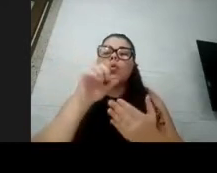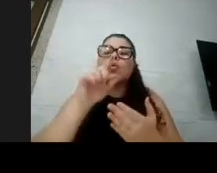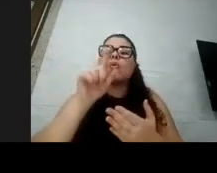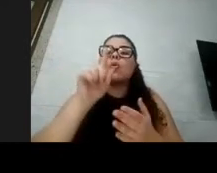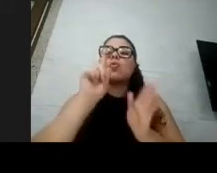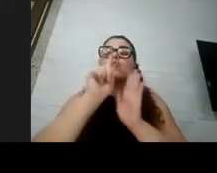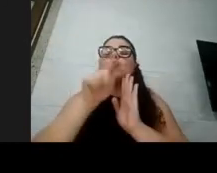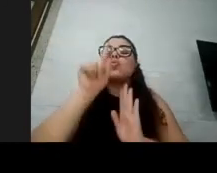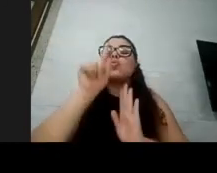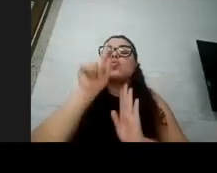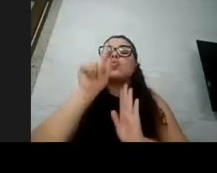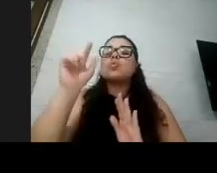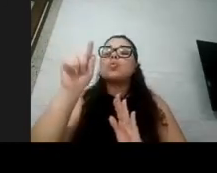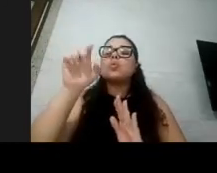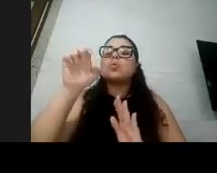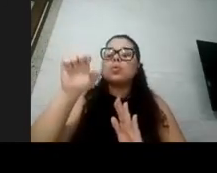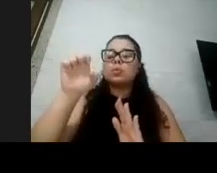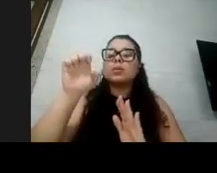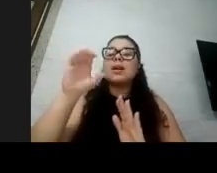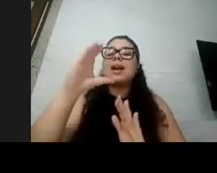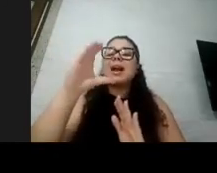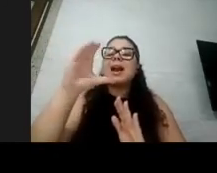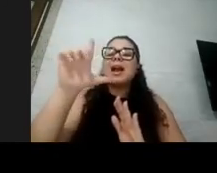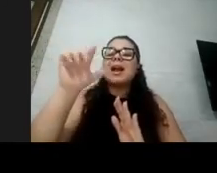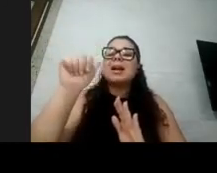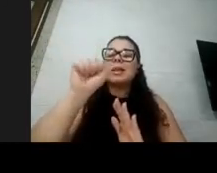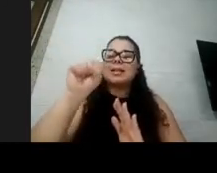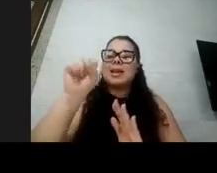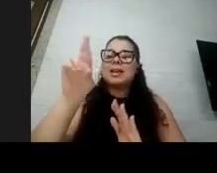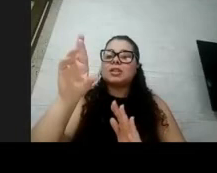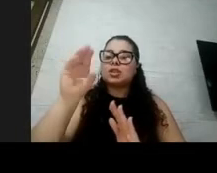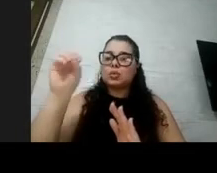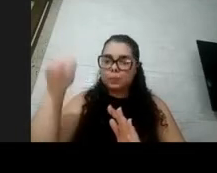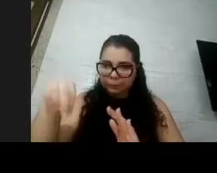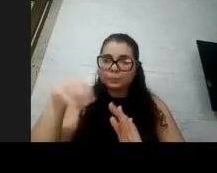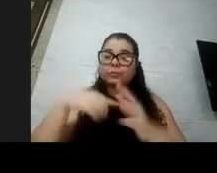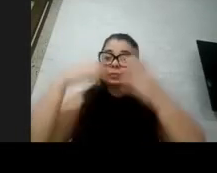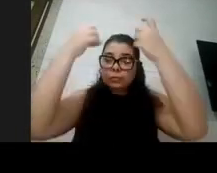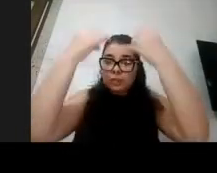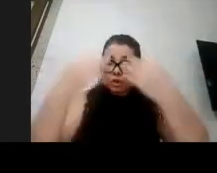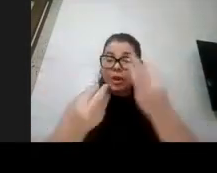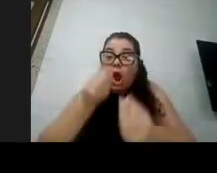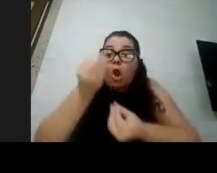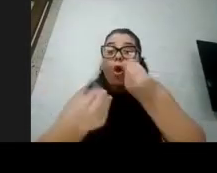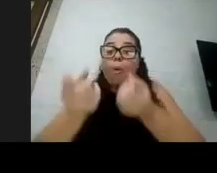rapidinho só onde vão estar as coisas e como vocês conseguem usar. Eu vou compartilhar a minha tela.